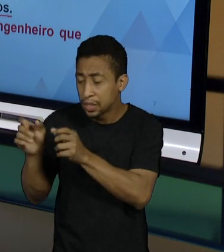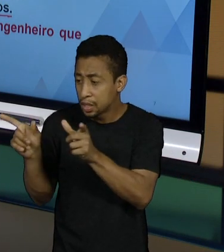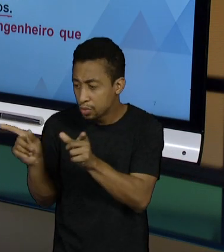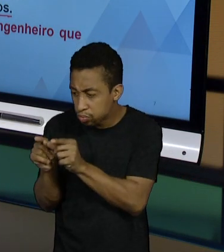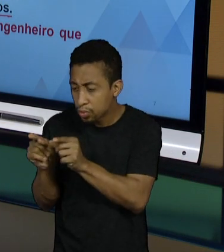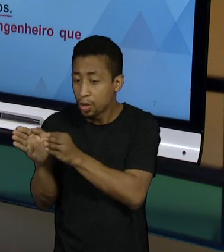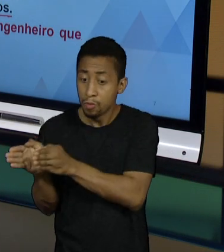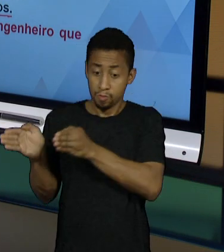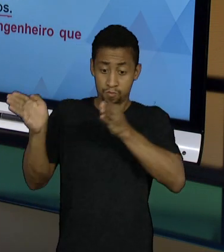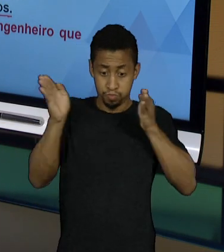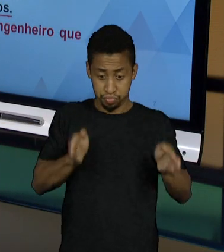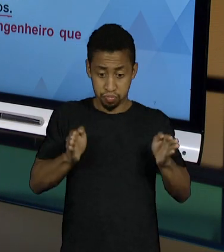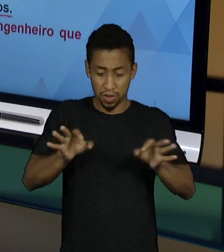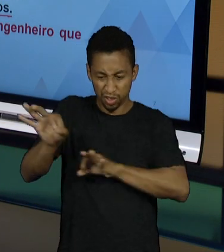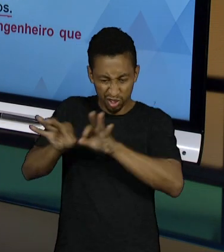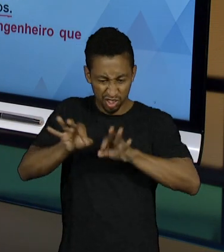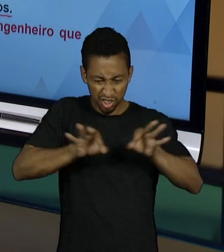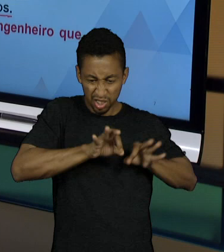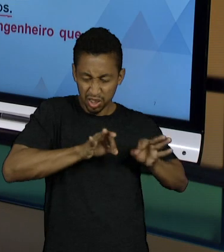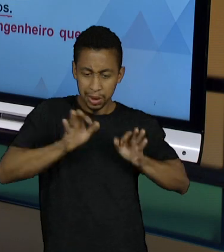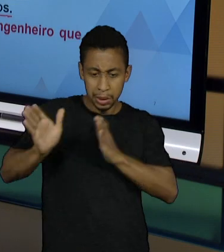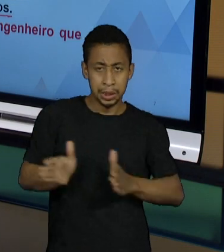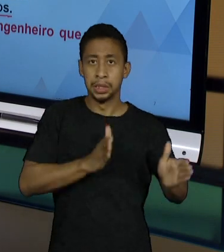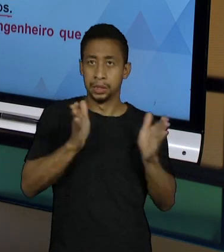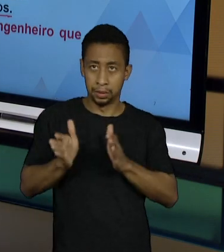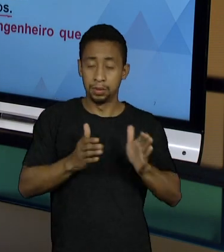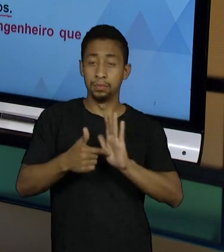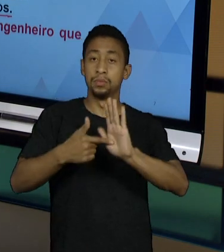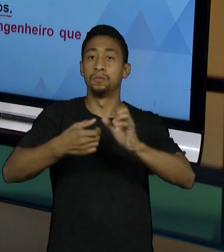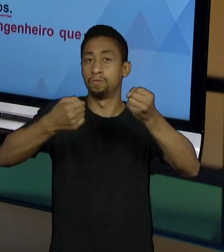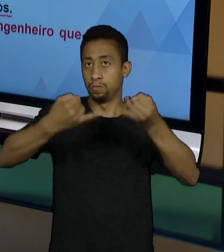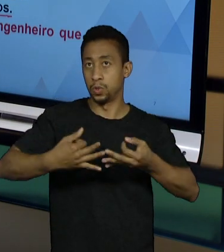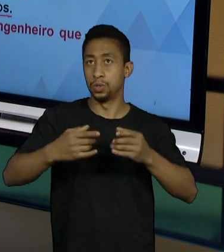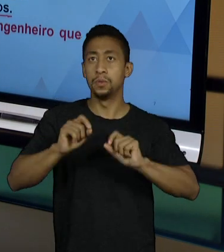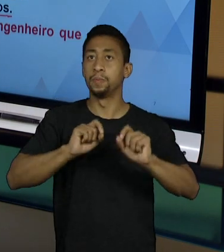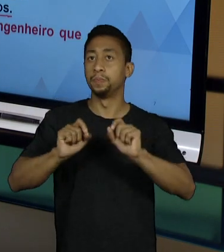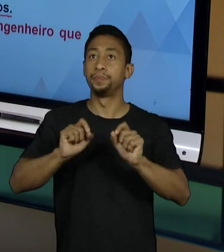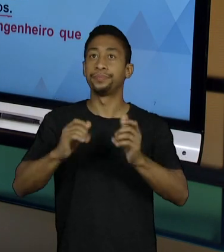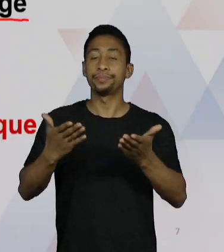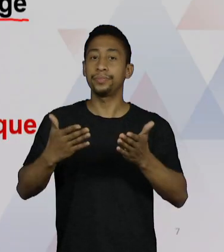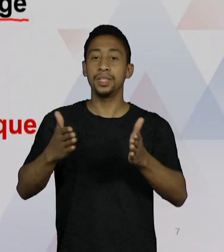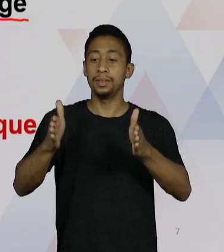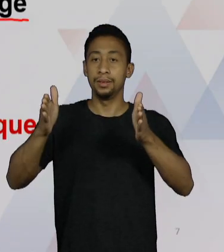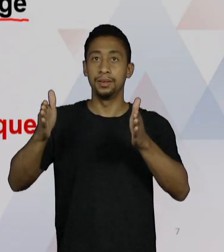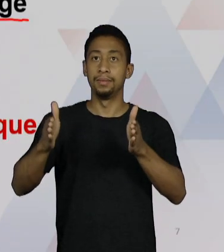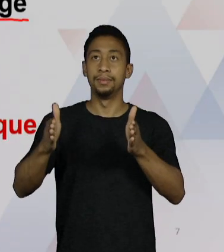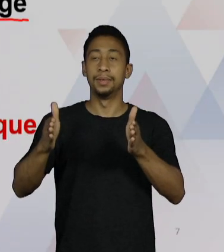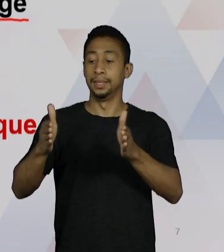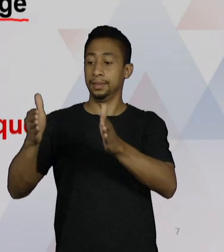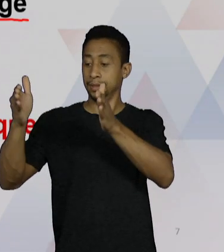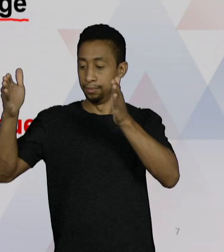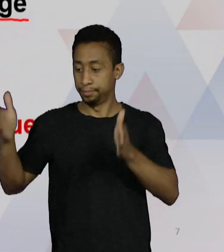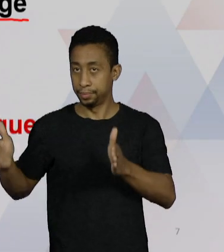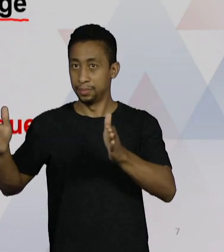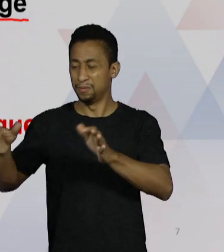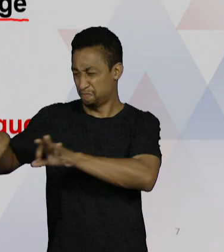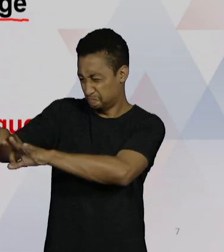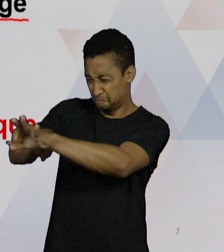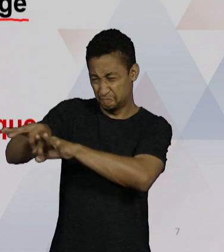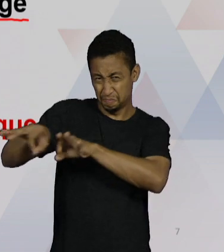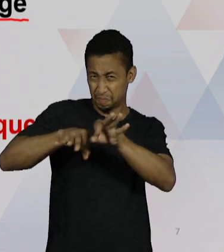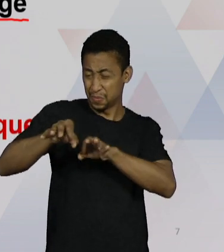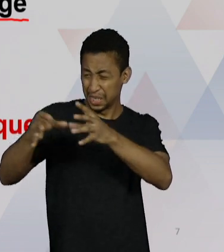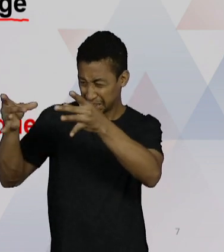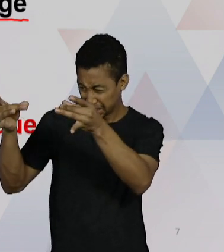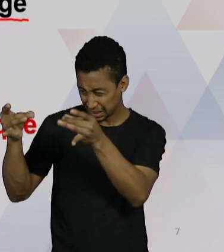Aqui, simplesmente, a macrofase, o que é? Você pode ter macrofases e mais